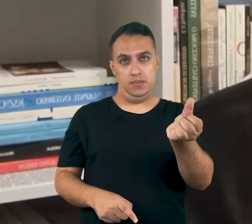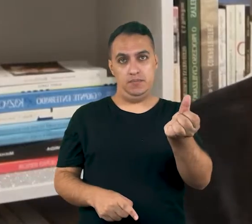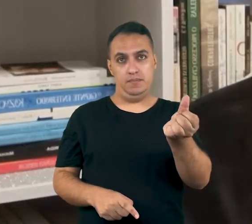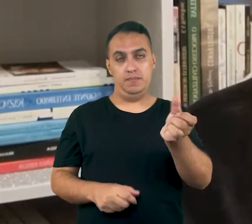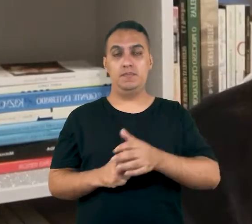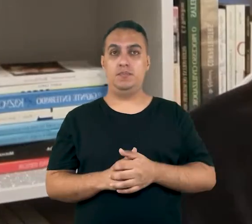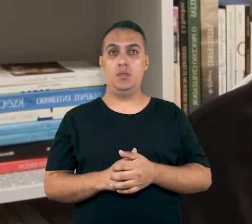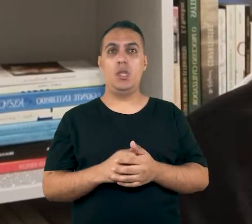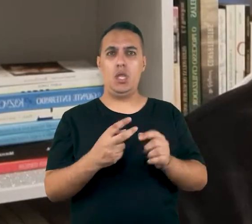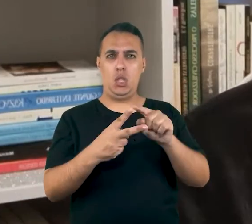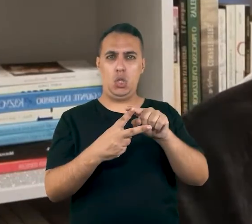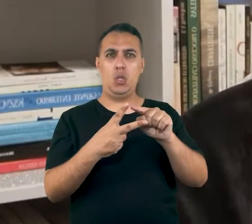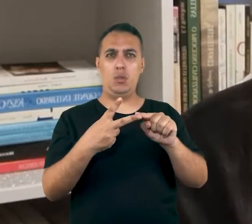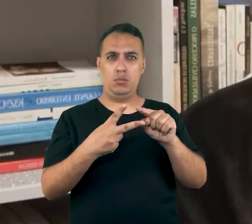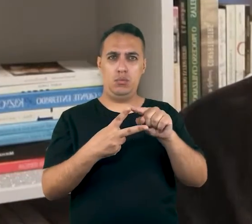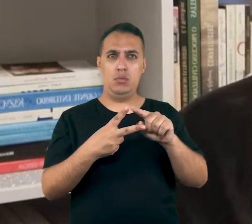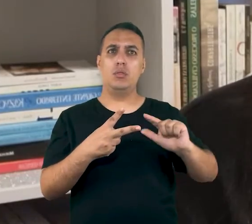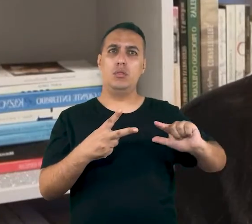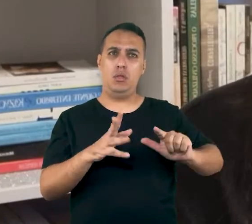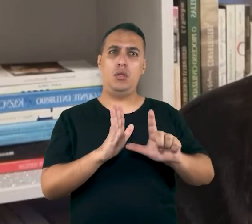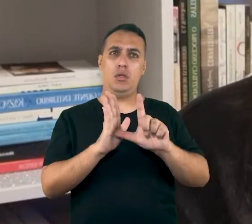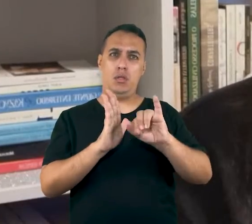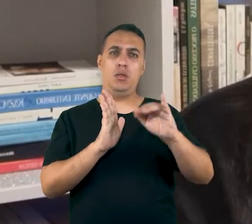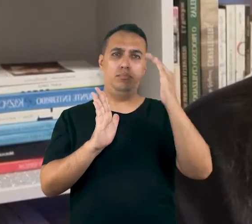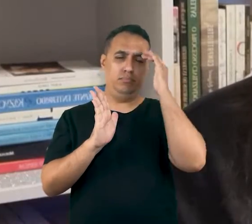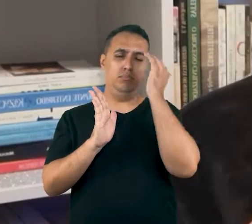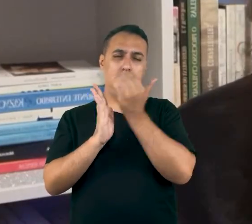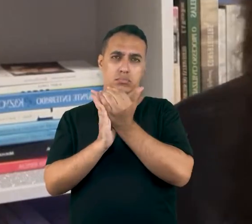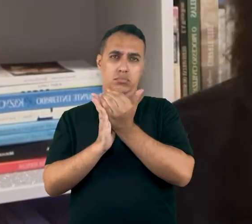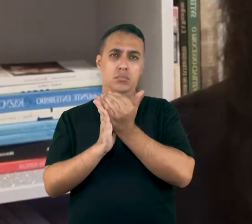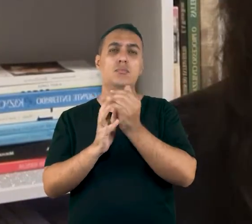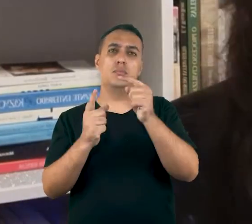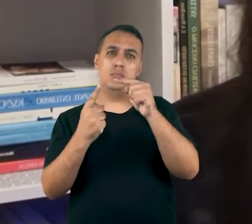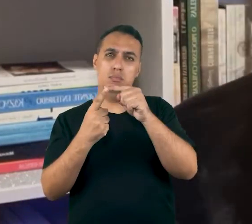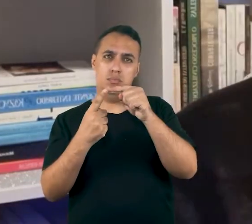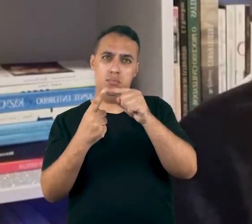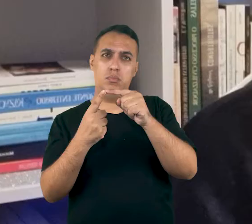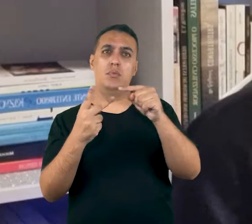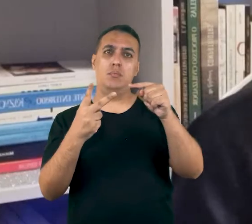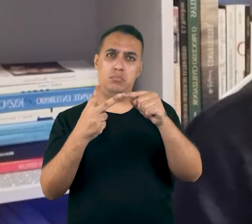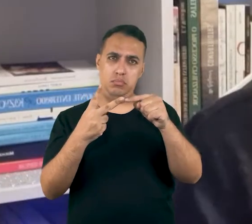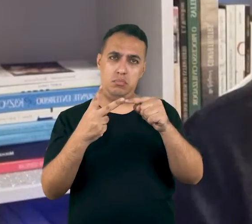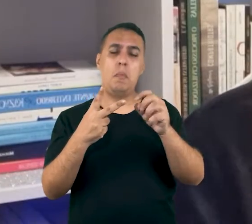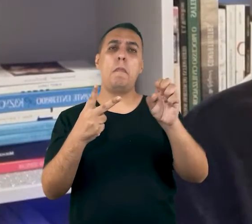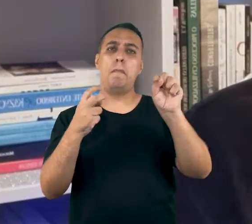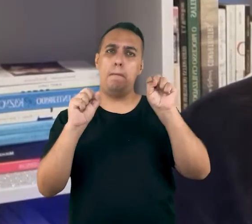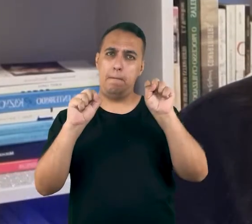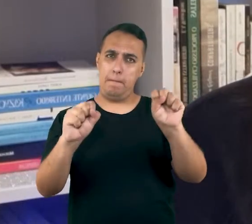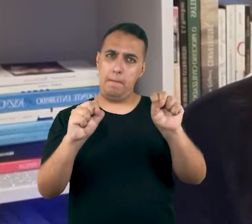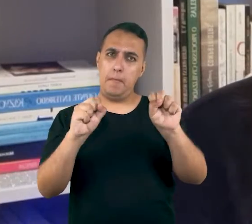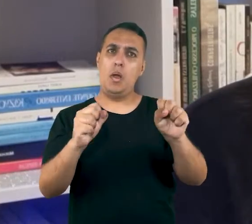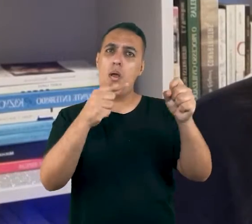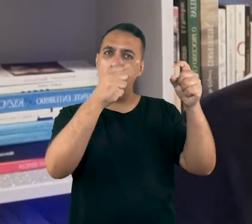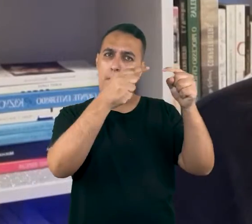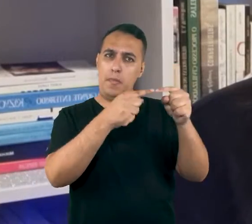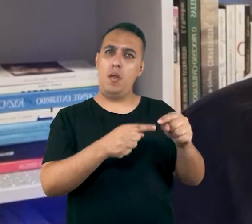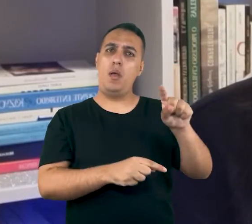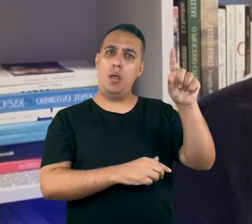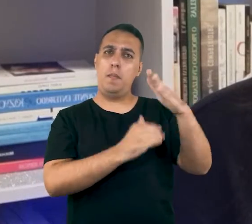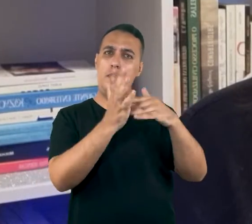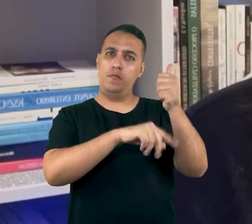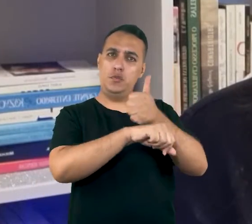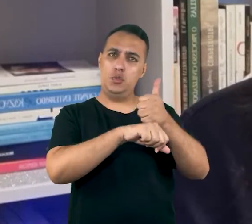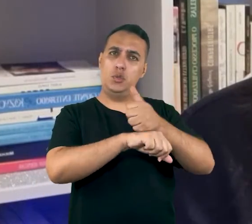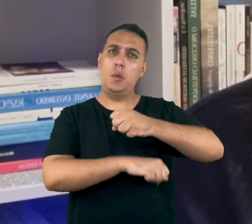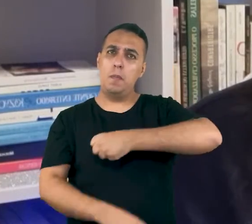Estas duas jornadas estão previstas na lei. Tanto uma modalidade quanto a outra pode ser aplicada aos profissionais de